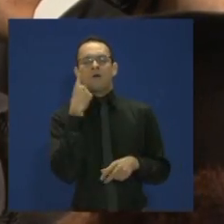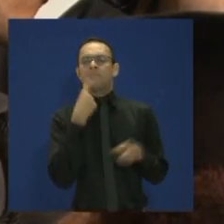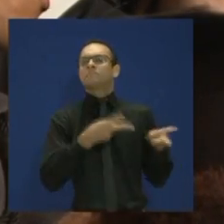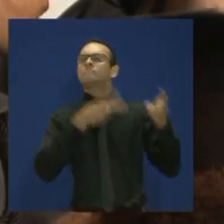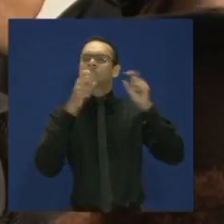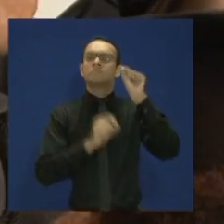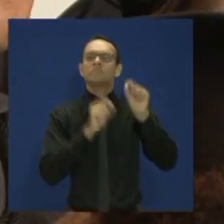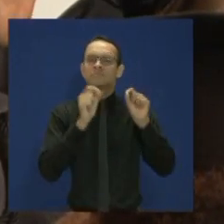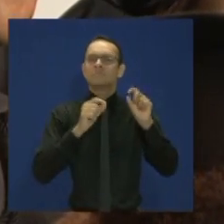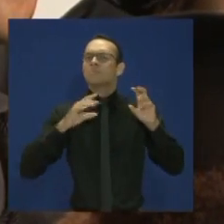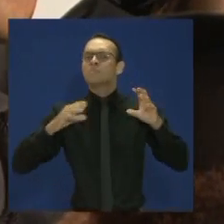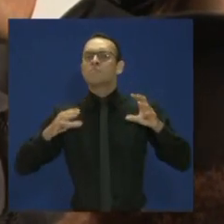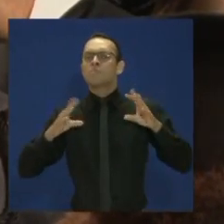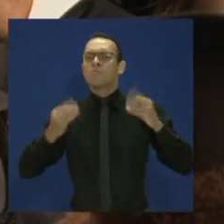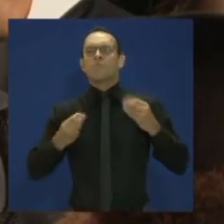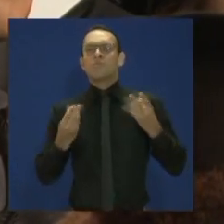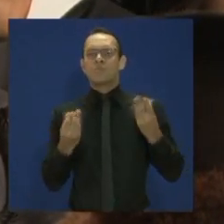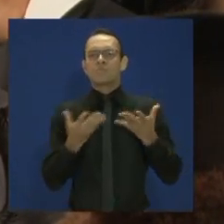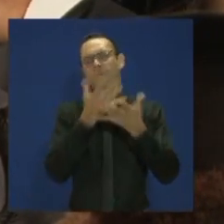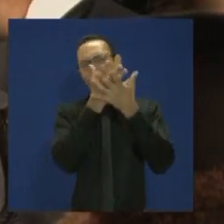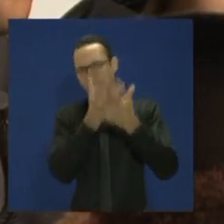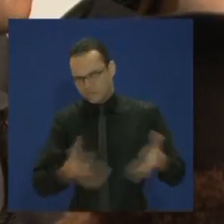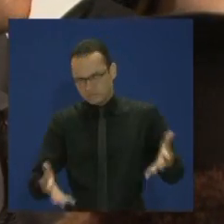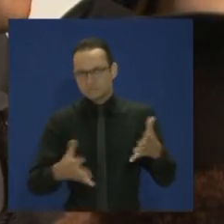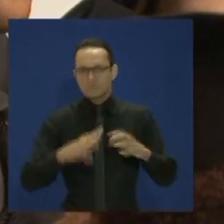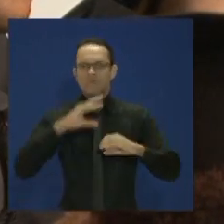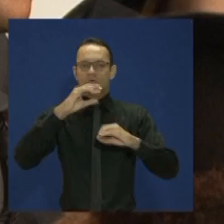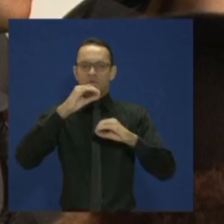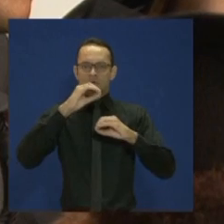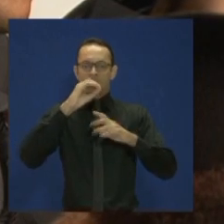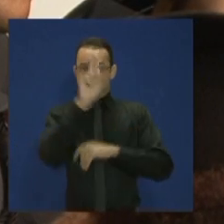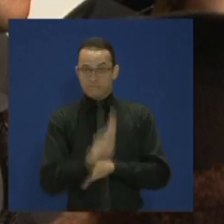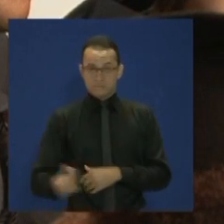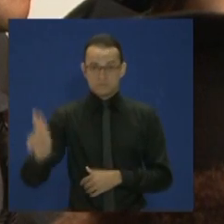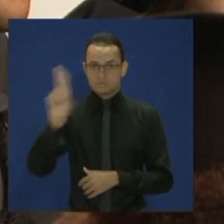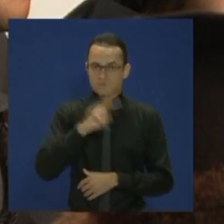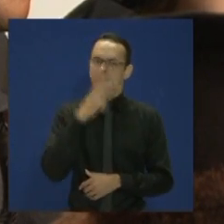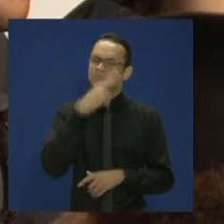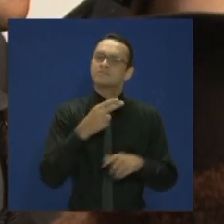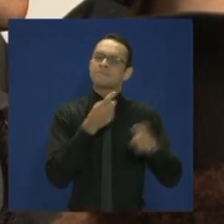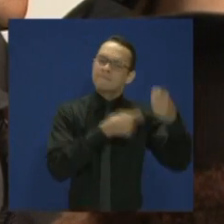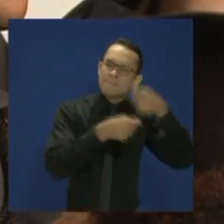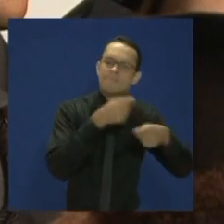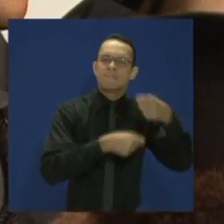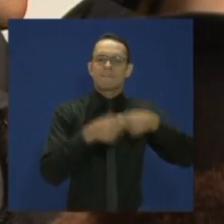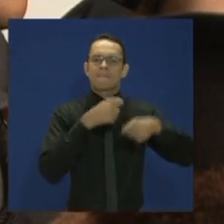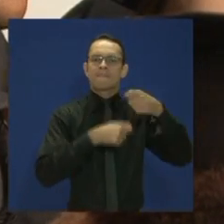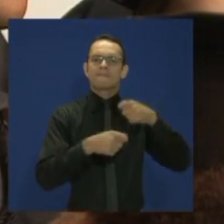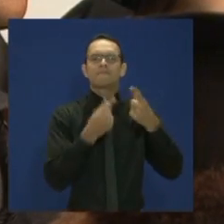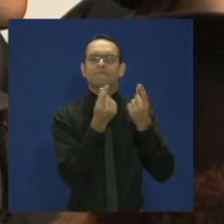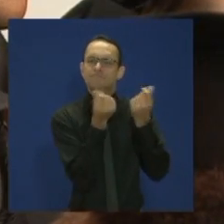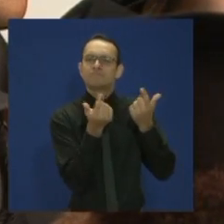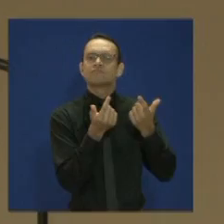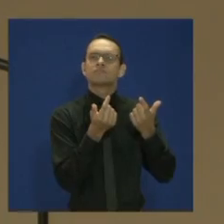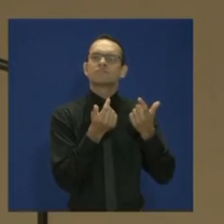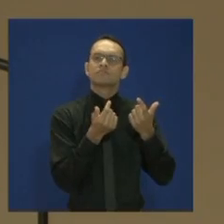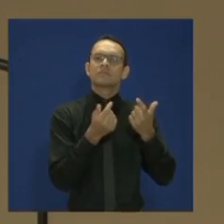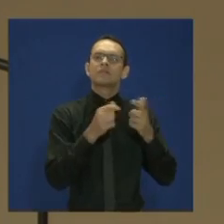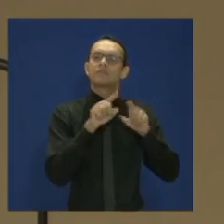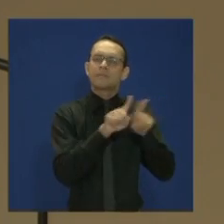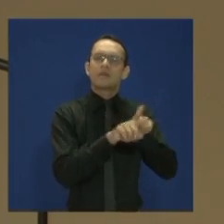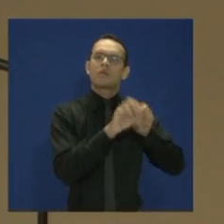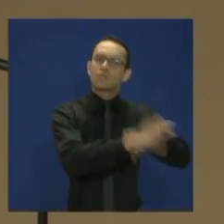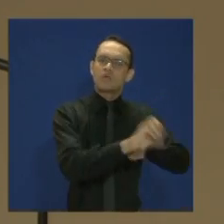eventos aqui na universidade, que restringir os orçamentos das universidades e da educação de uma maneira